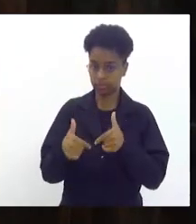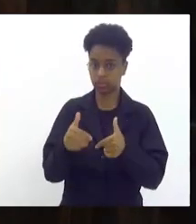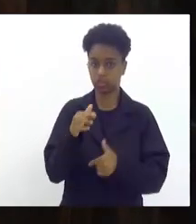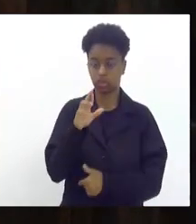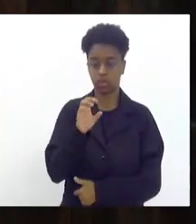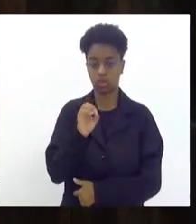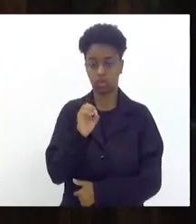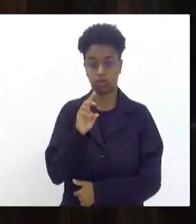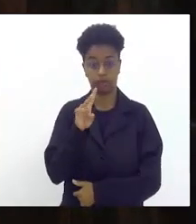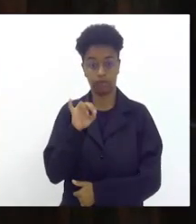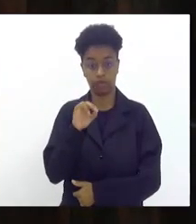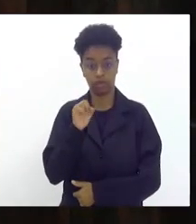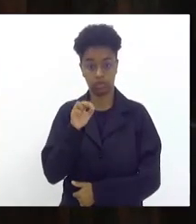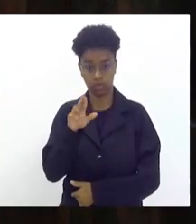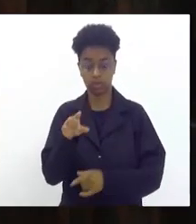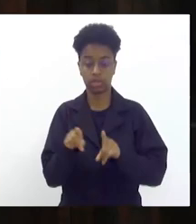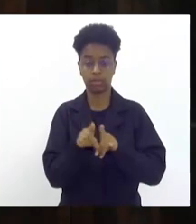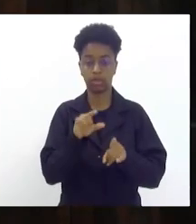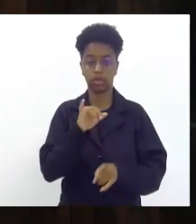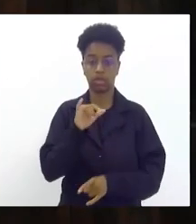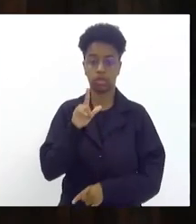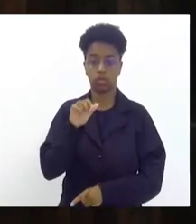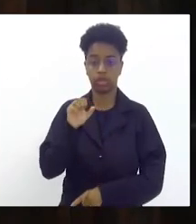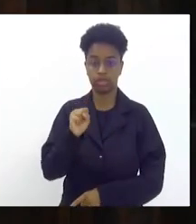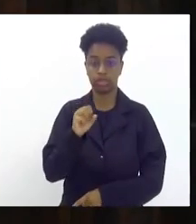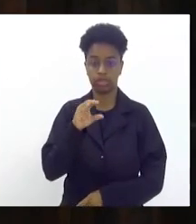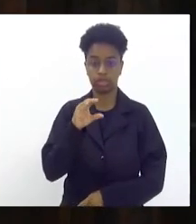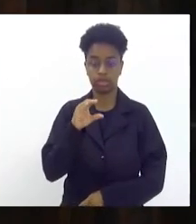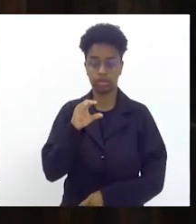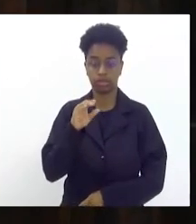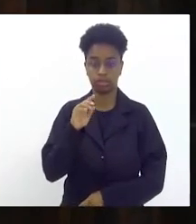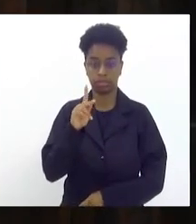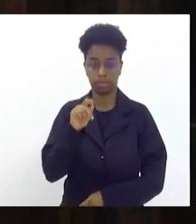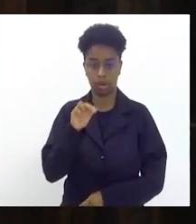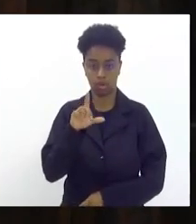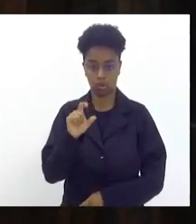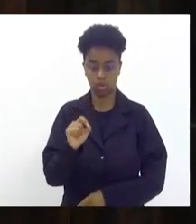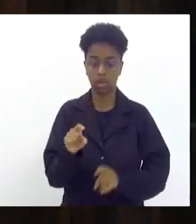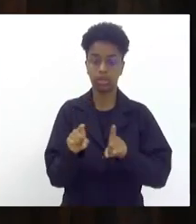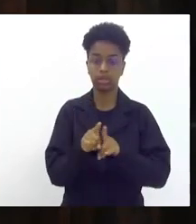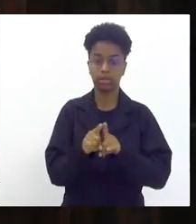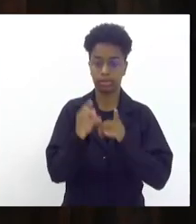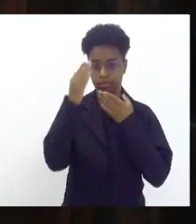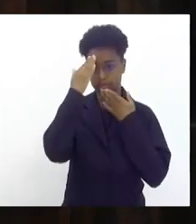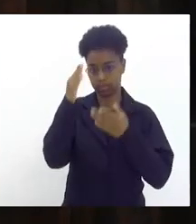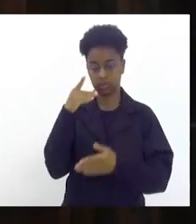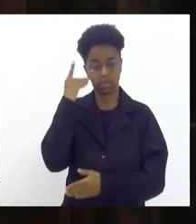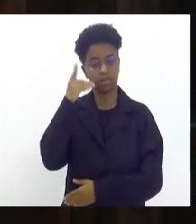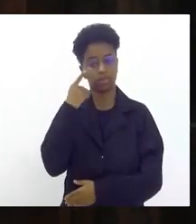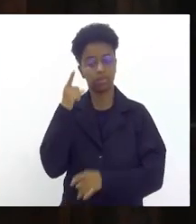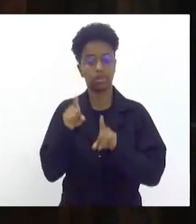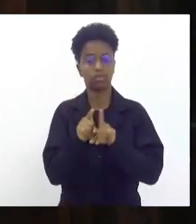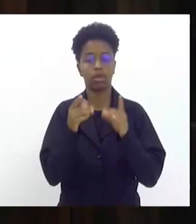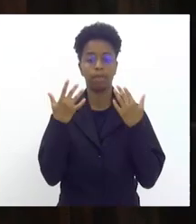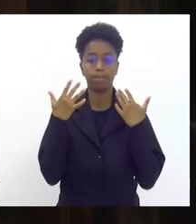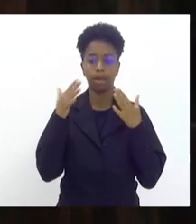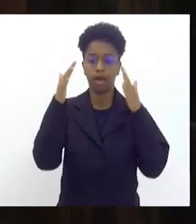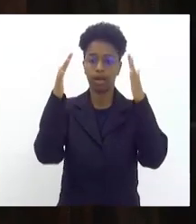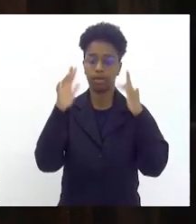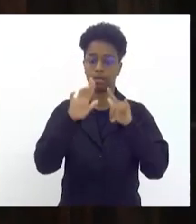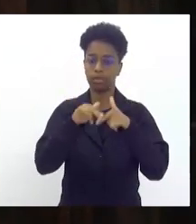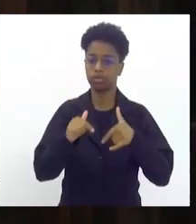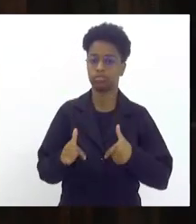deputado Luiz Cláudio Ribeiro um velho sambista agradecer a deputada e parabenizar também pela